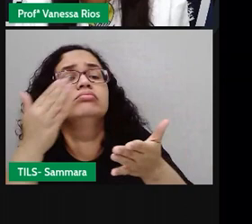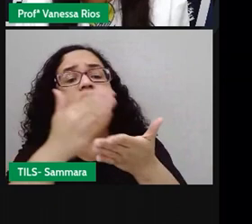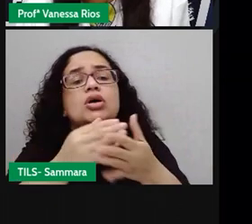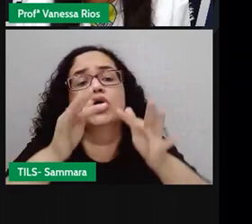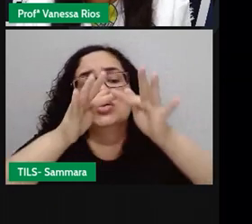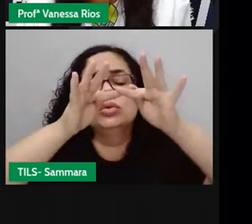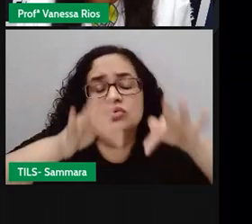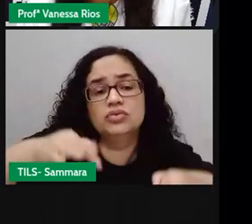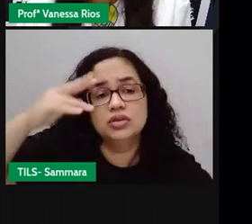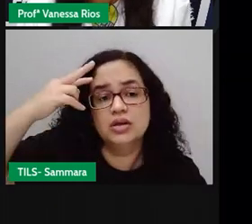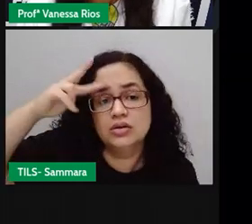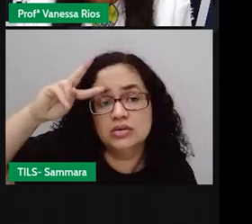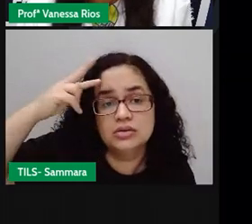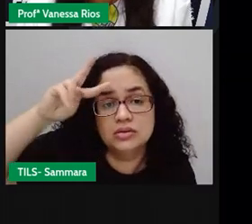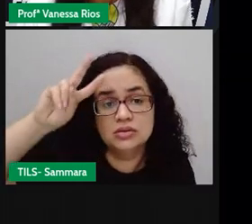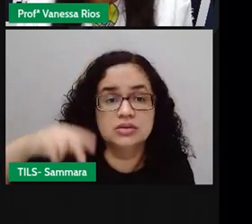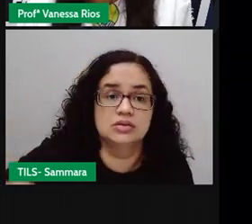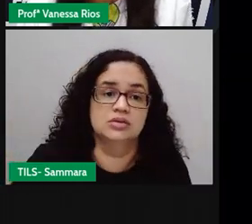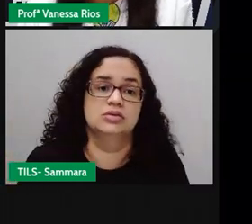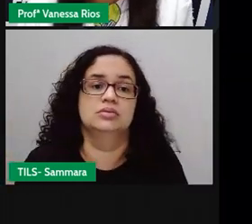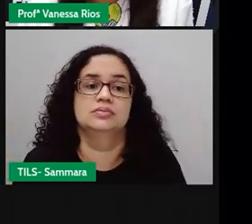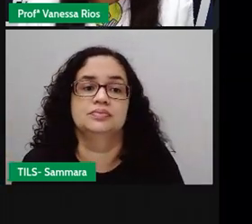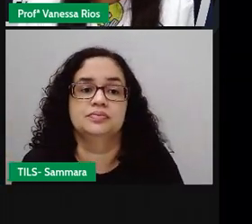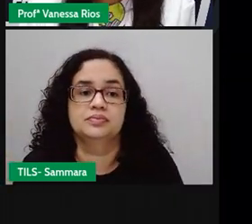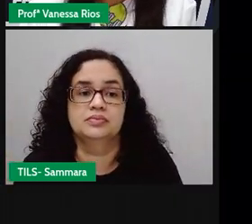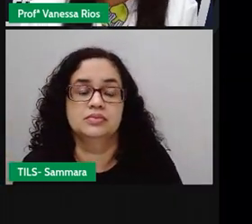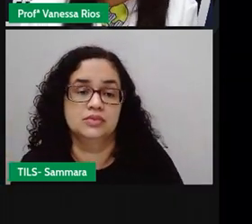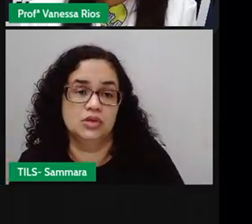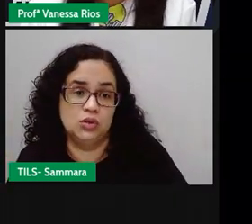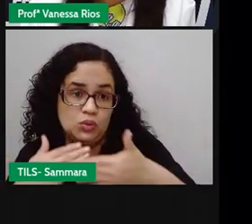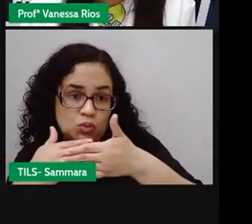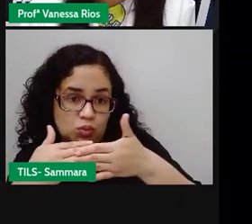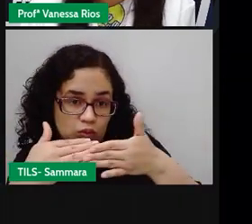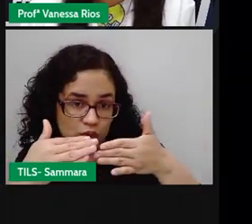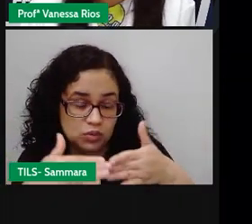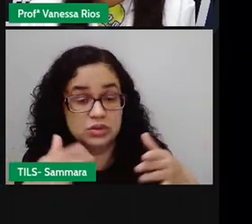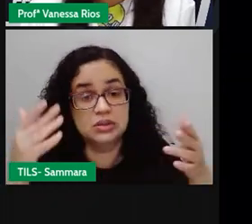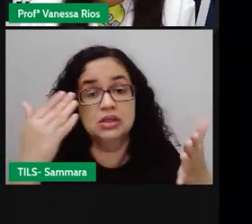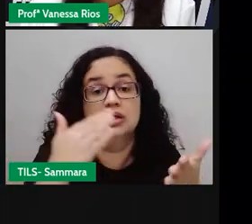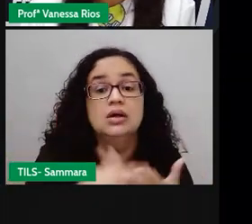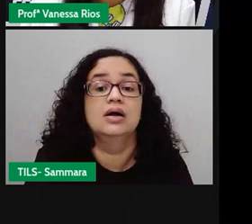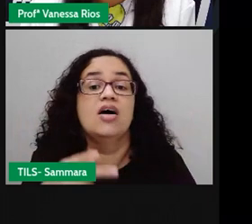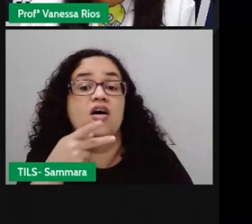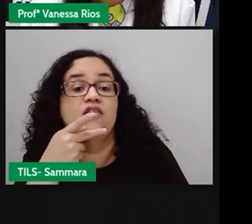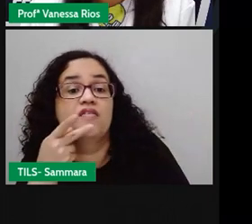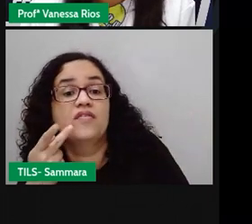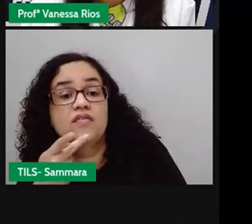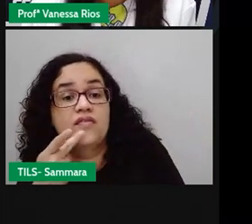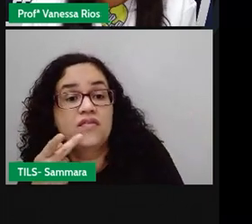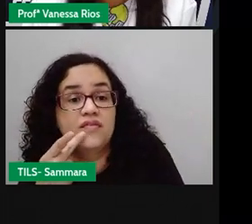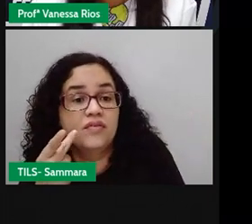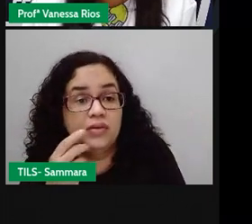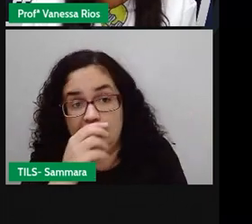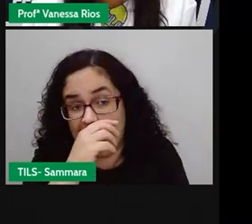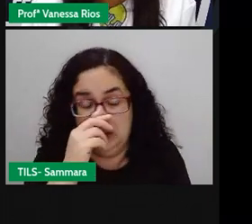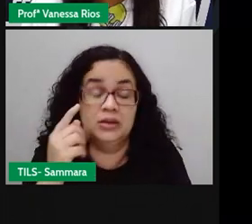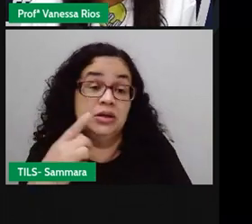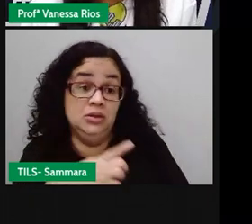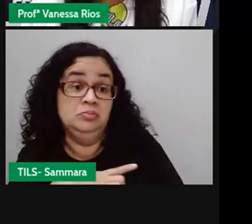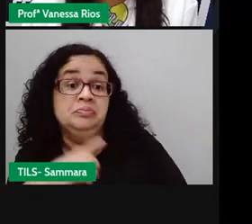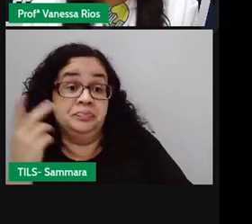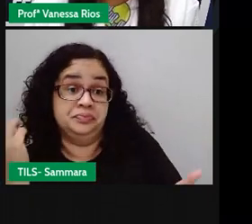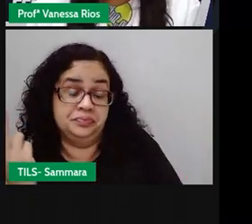final da história? Lá no início, não é? Correspondem aí a fatos, as ações